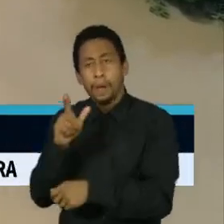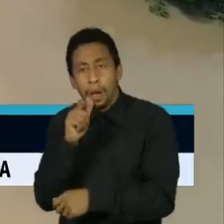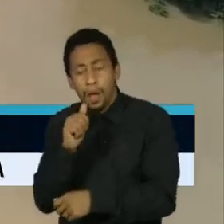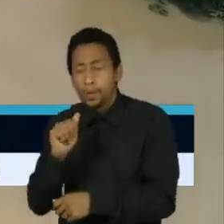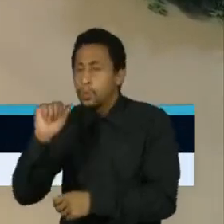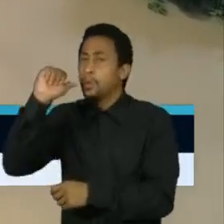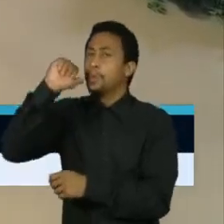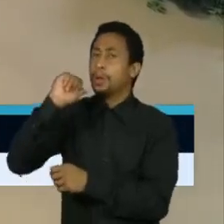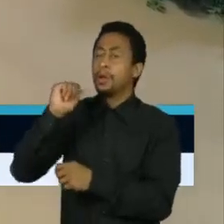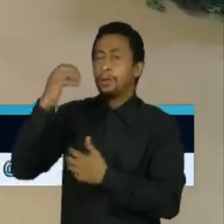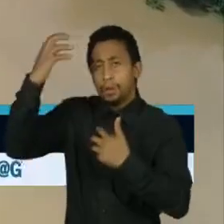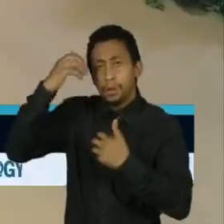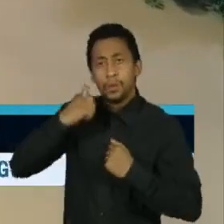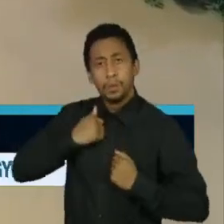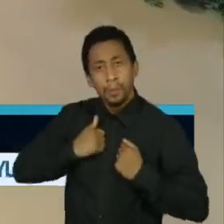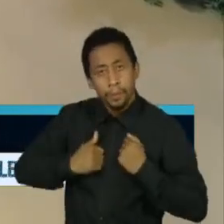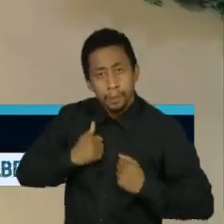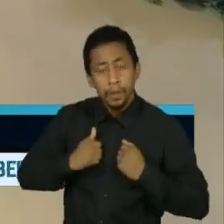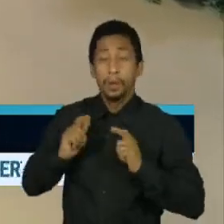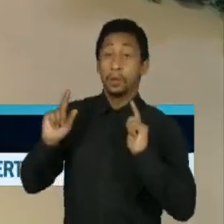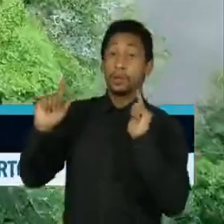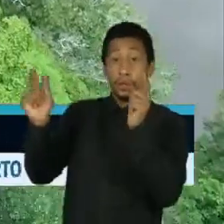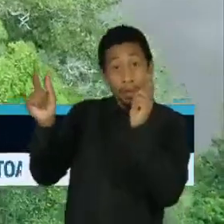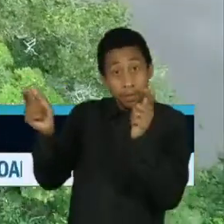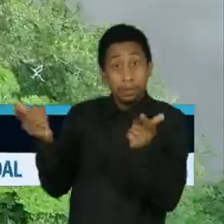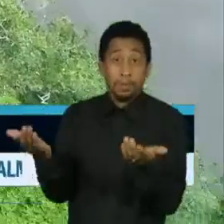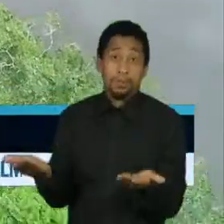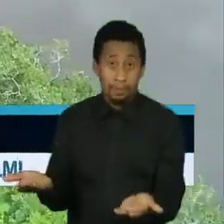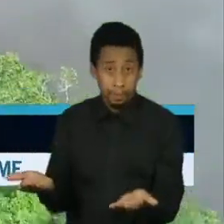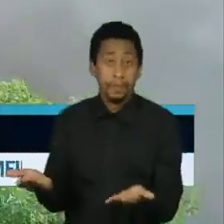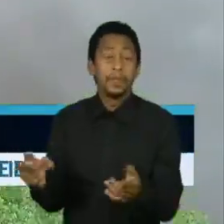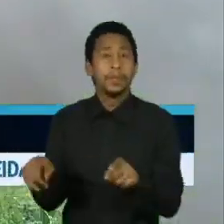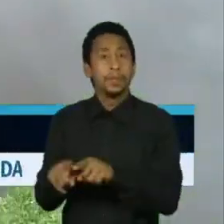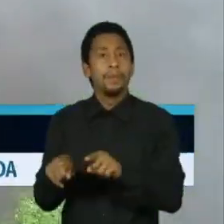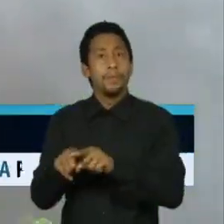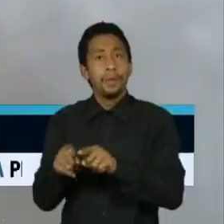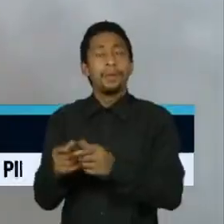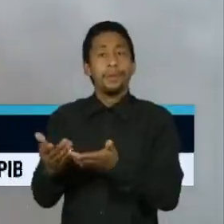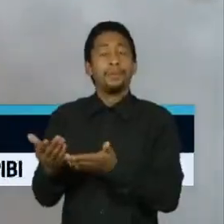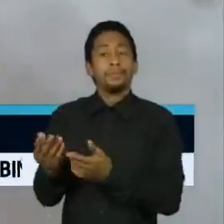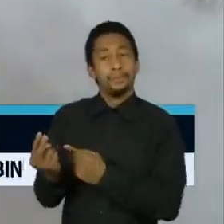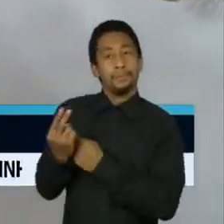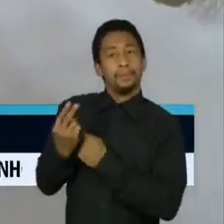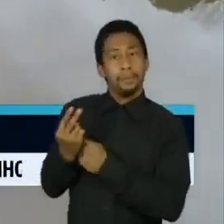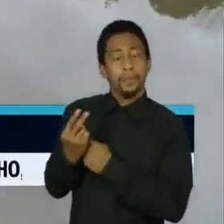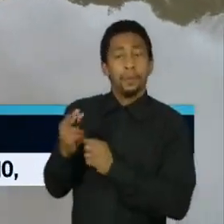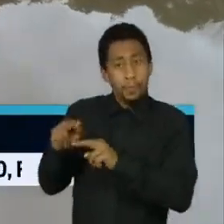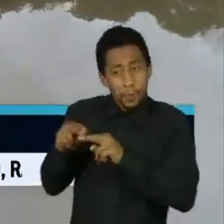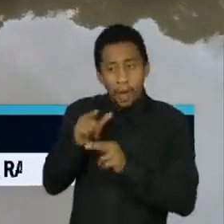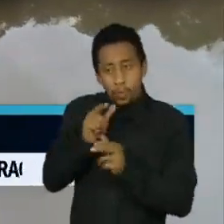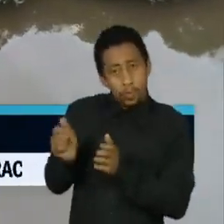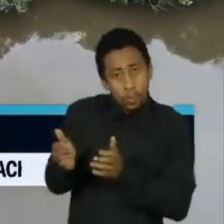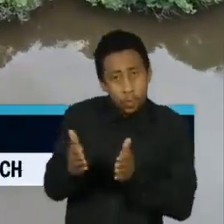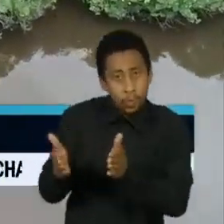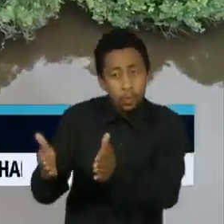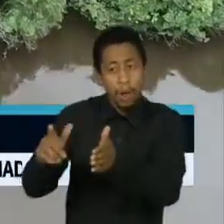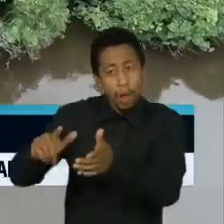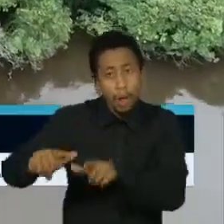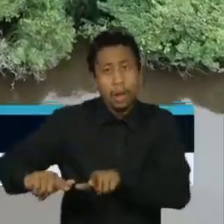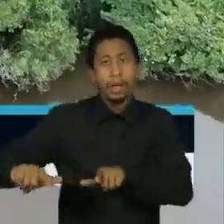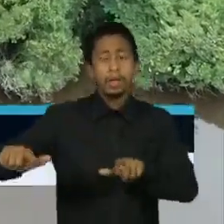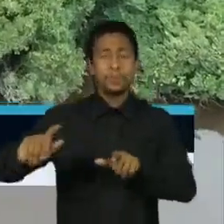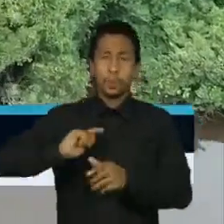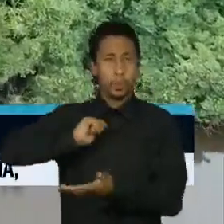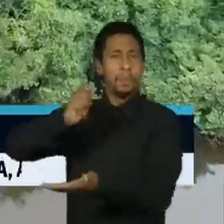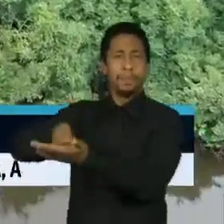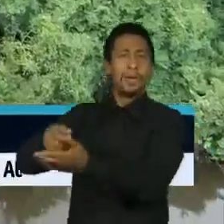banho ainda, a gente consegue ter lazer, consegue tirar sustento desses rios. E a gente não paga nada